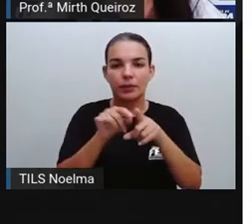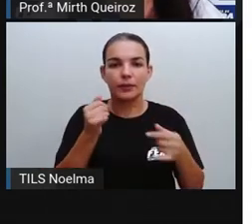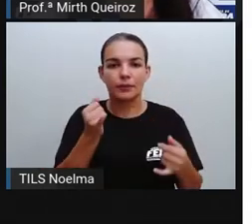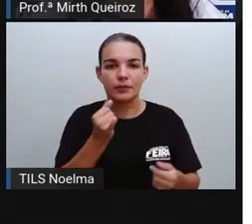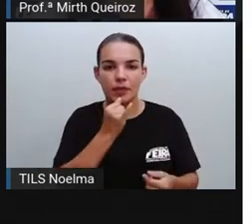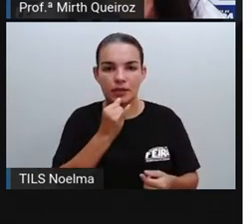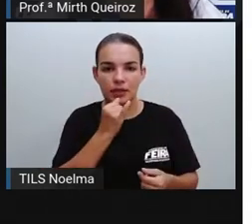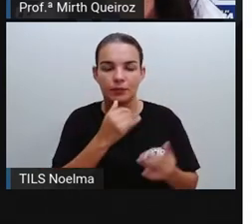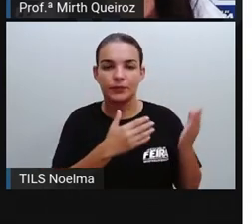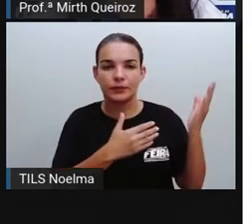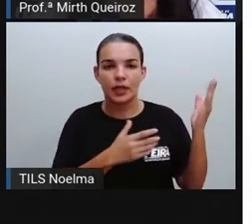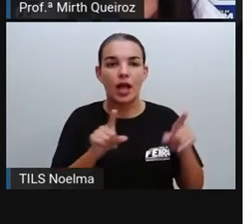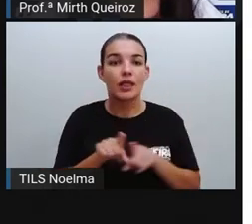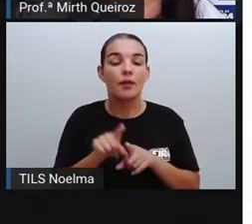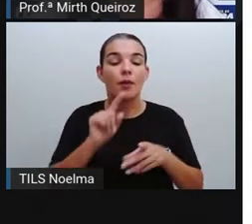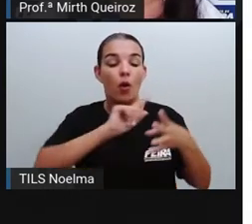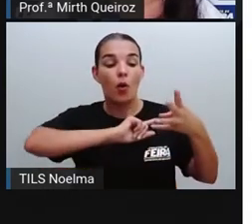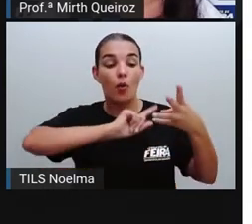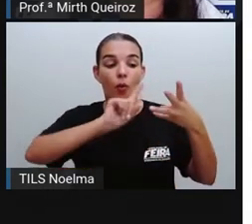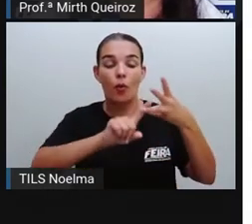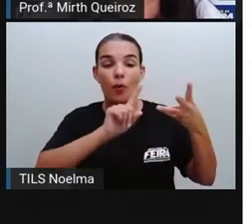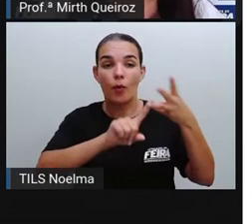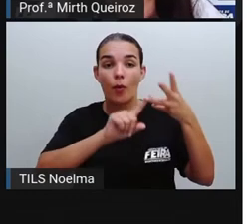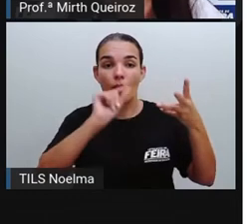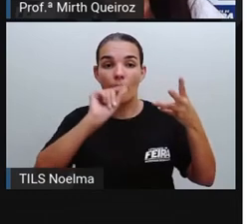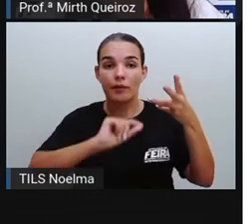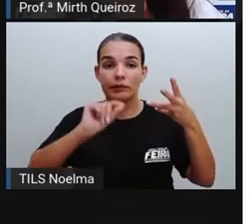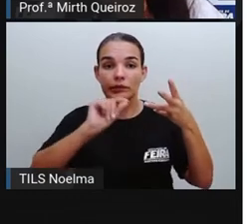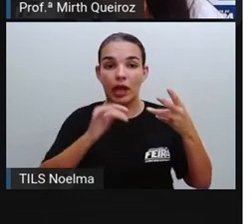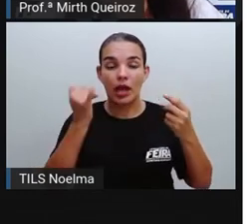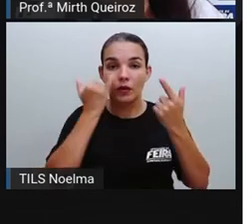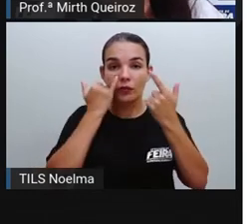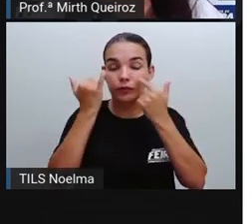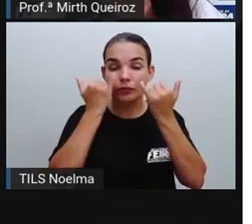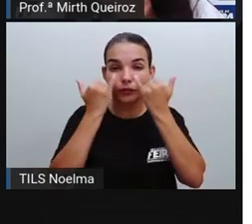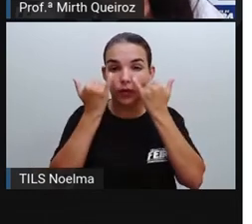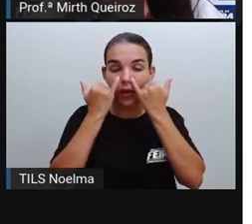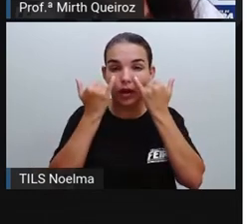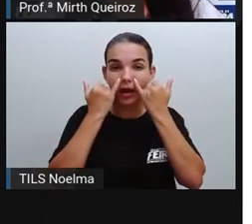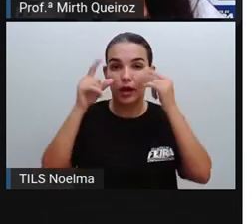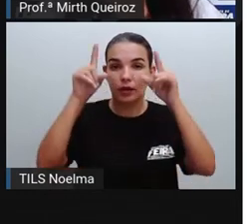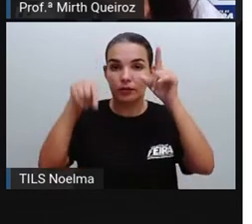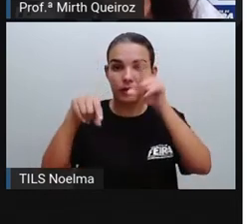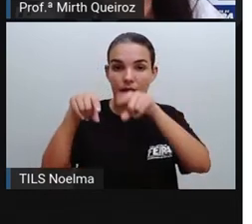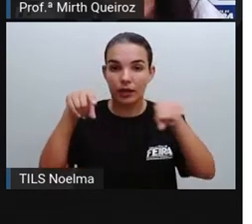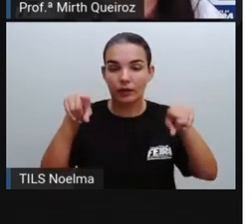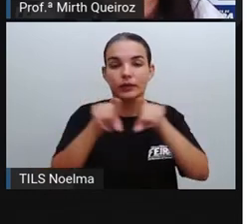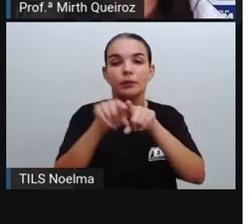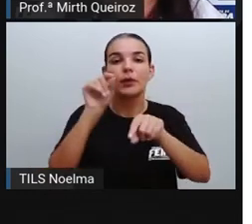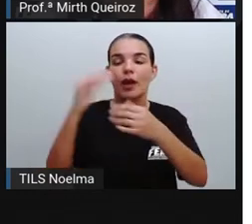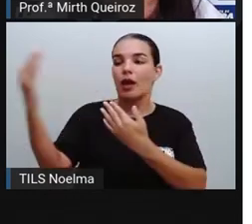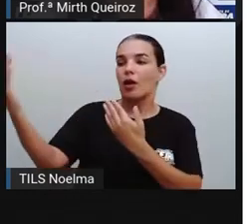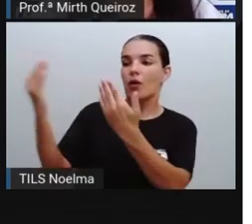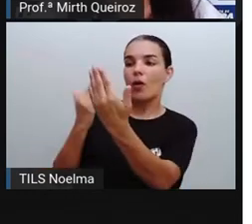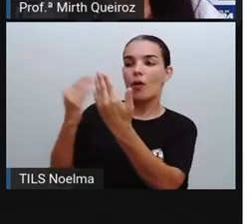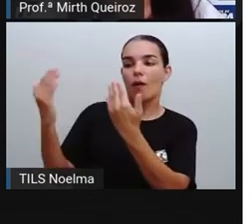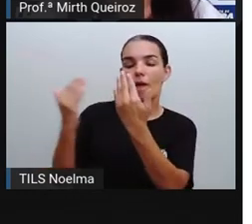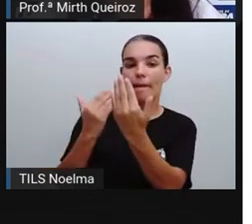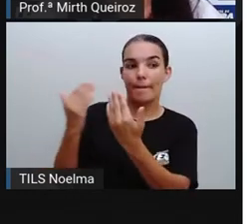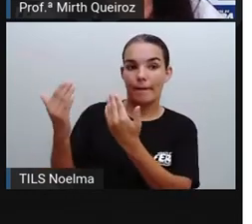fluxograma. Nós temos também o infográfico de comparação, que é quando a gente vai comparar duas informações